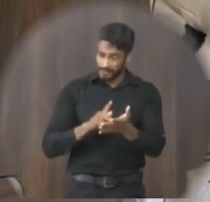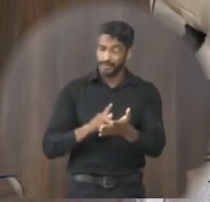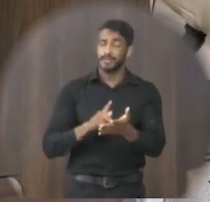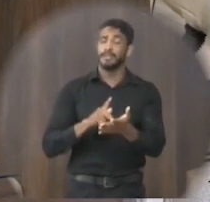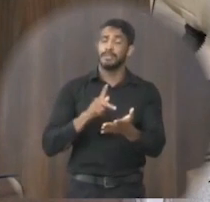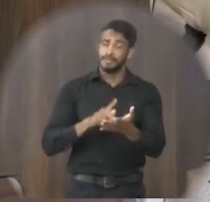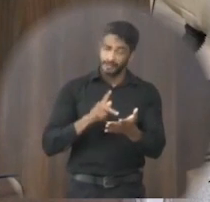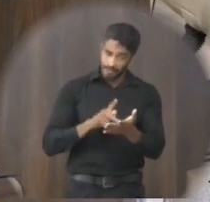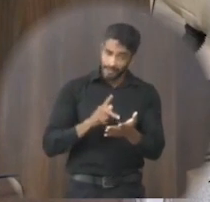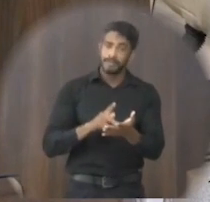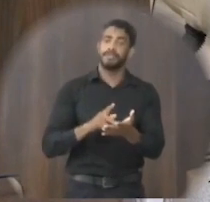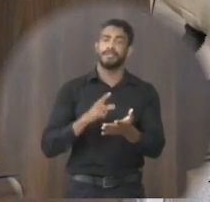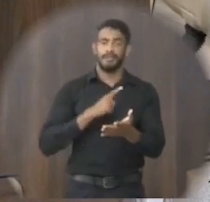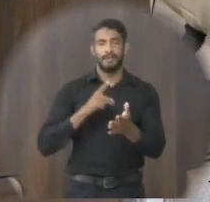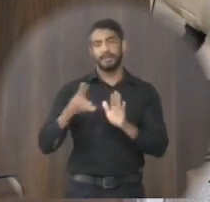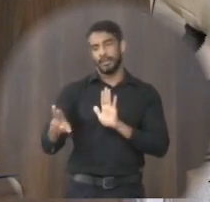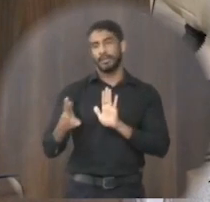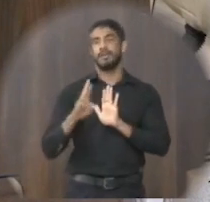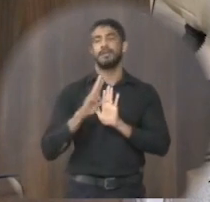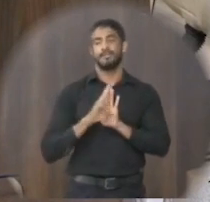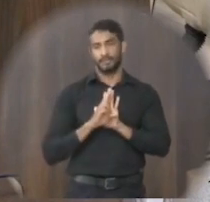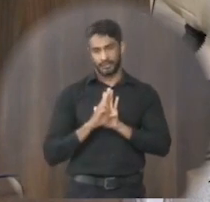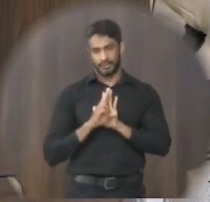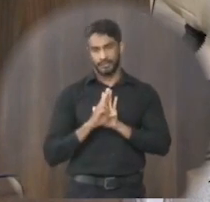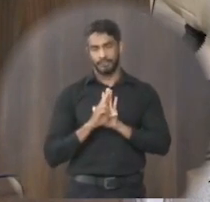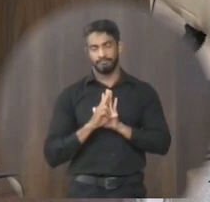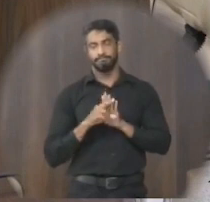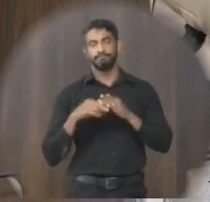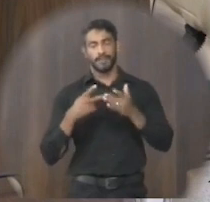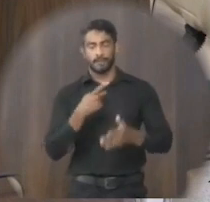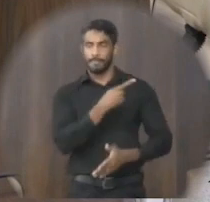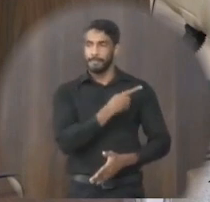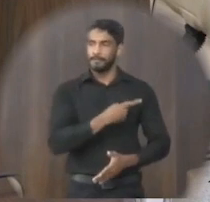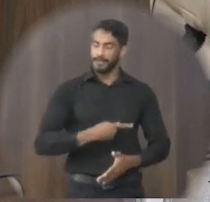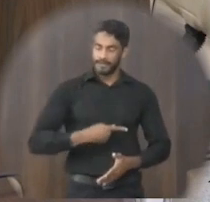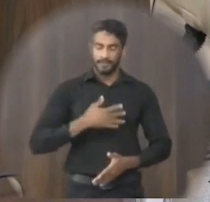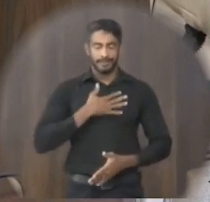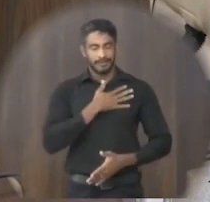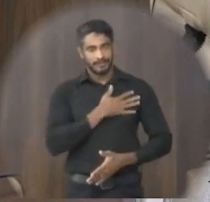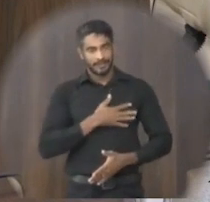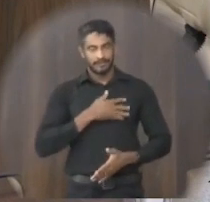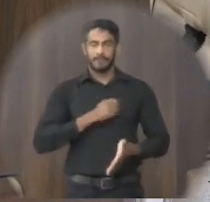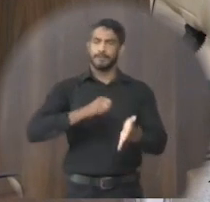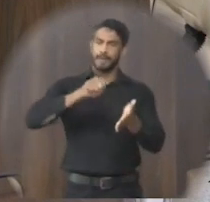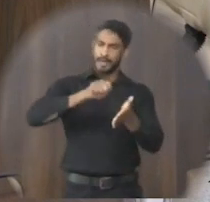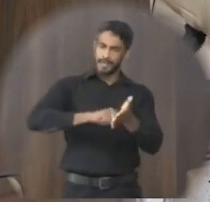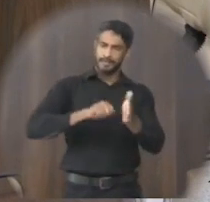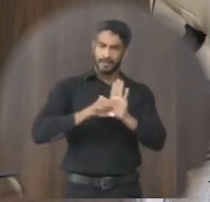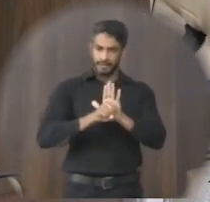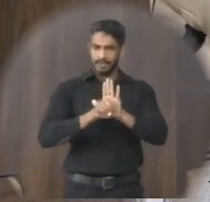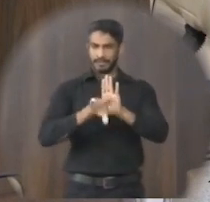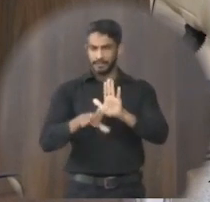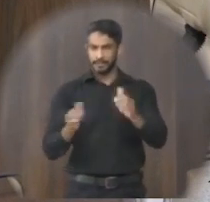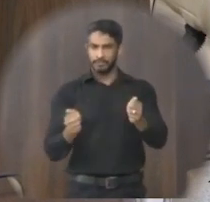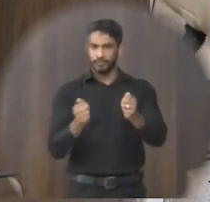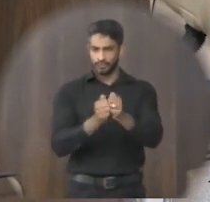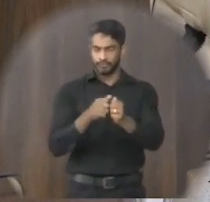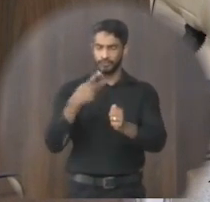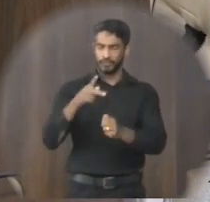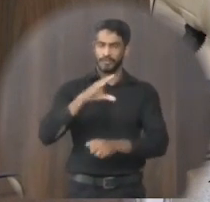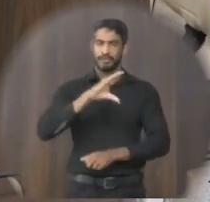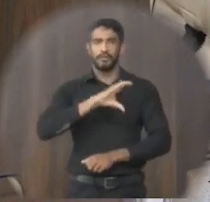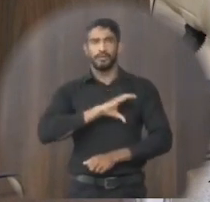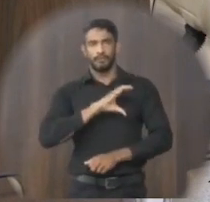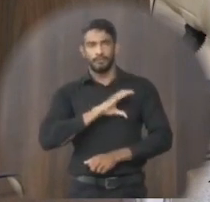certeza que vai dar resultado viu então presidente com muita satisfação assinei esse requerimento em conjunto com os demais colegas